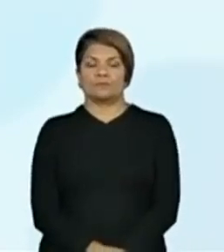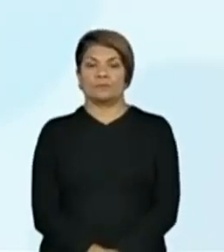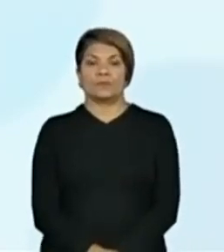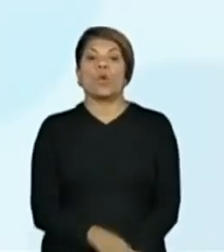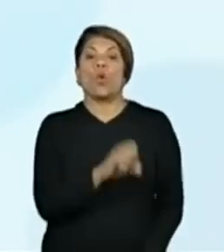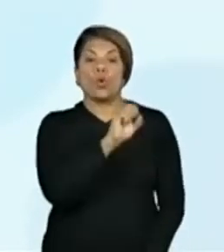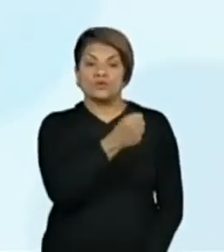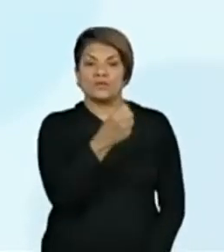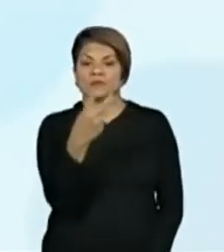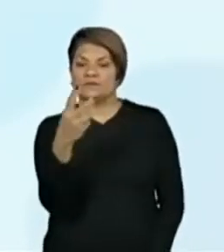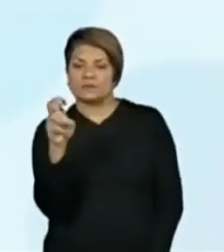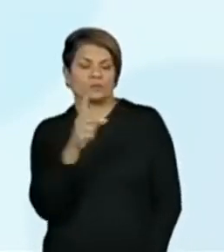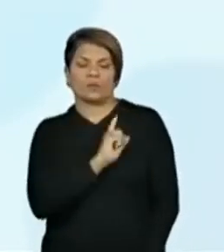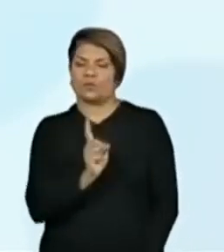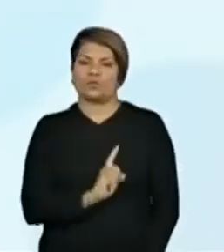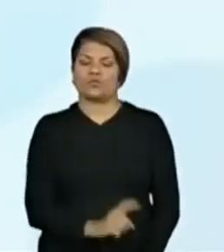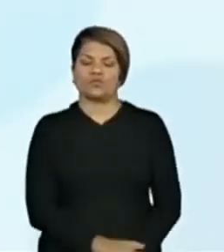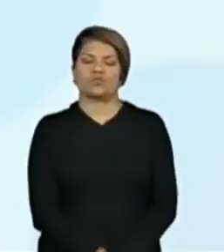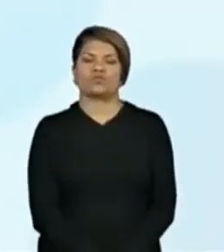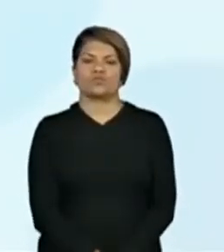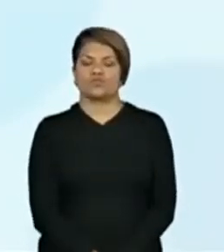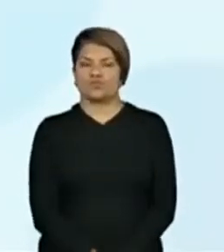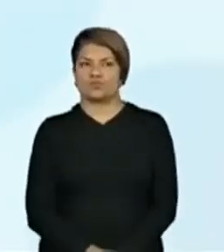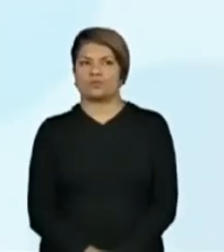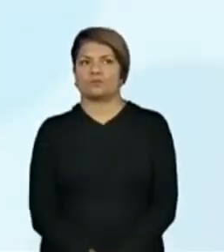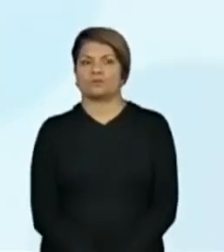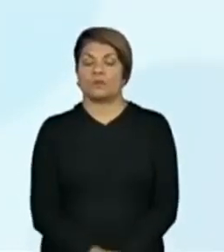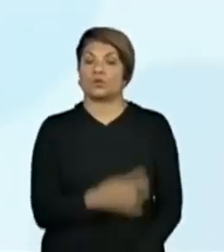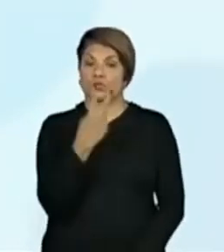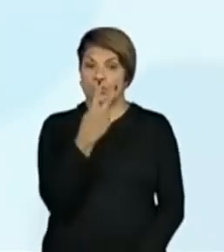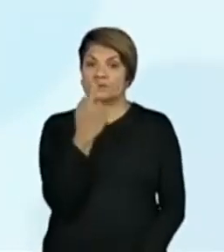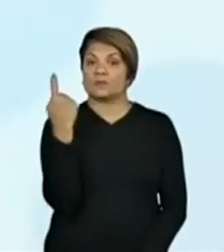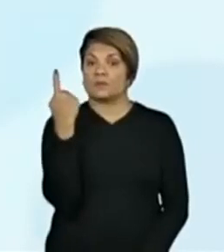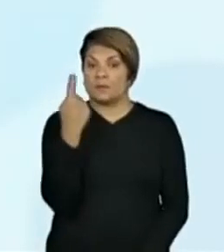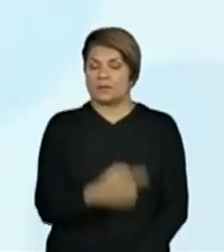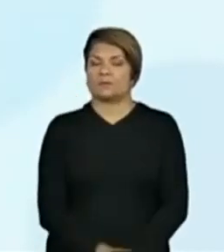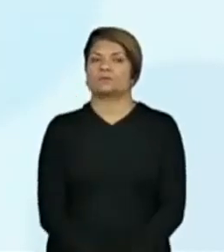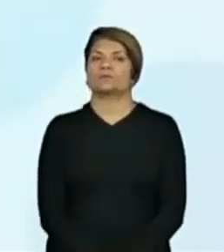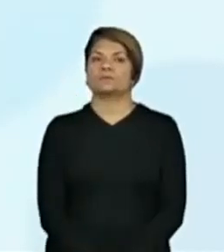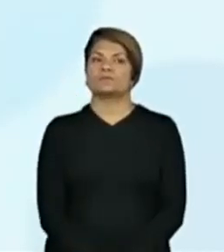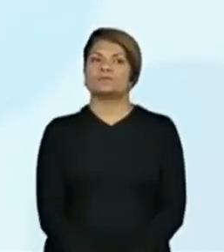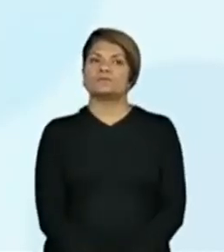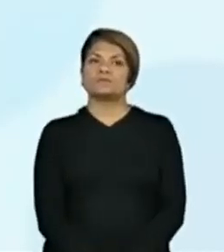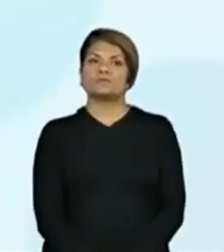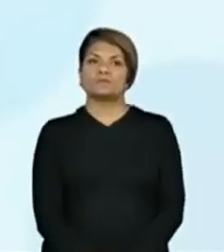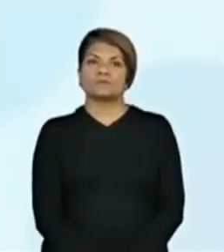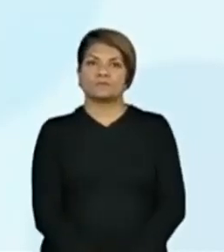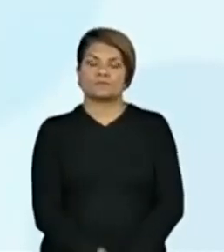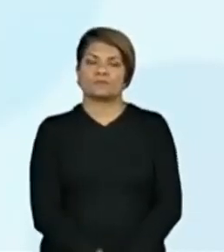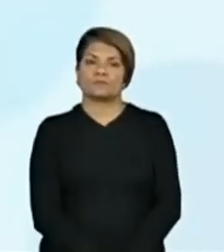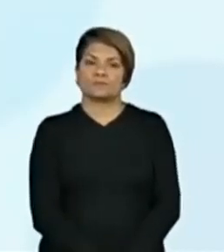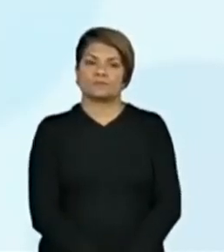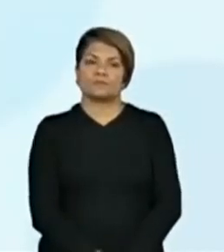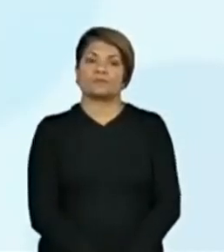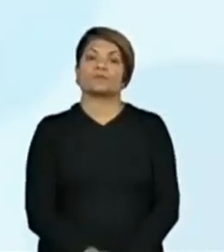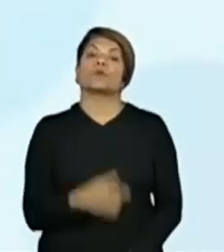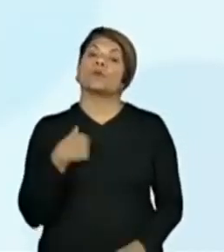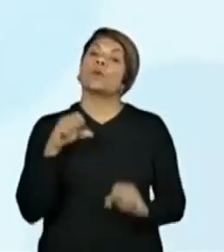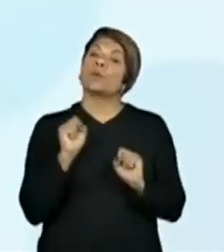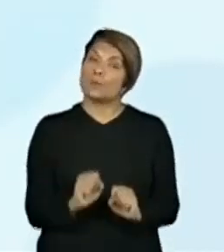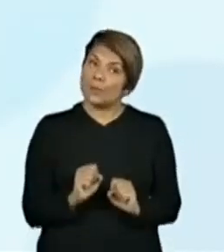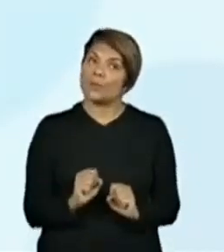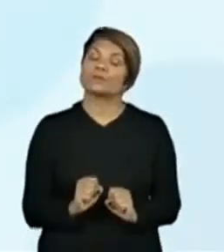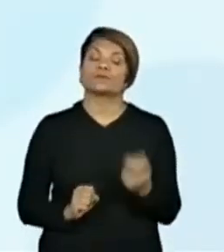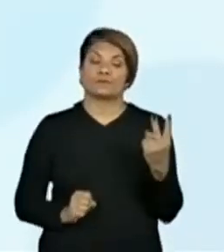O 2 primeiro e depois o 8. Olha lá. Então, eu vou colocar... Eu posso colocar o